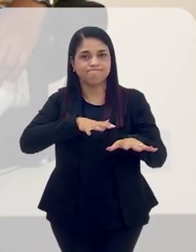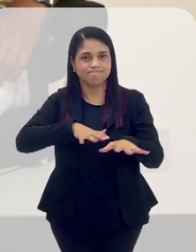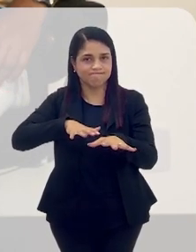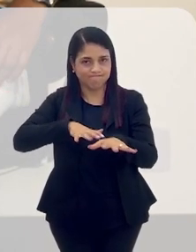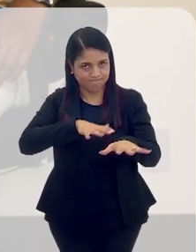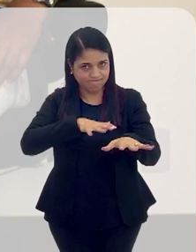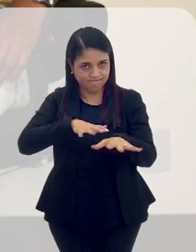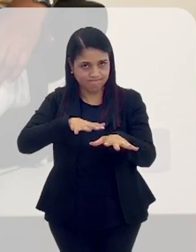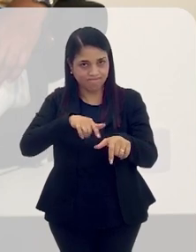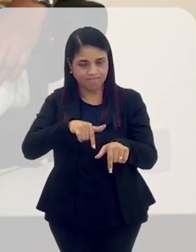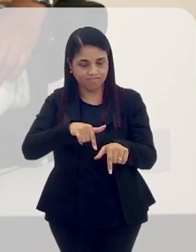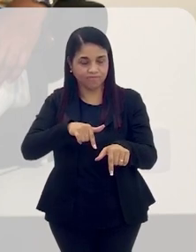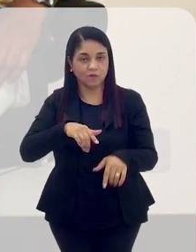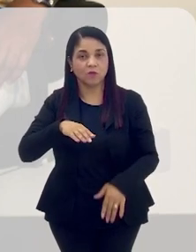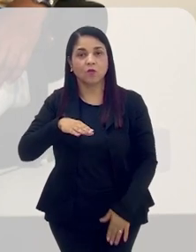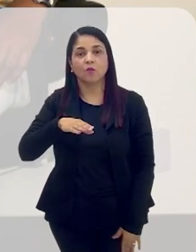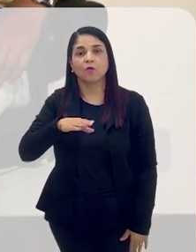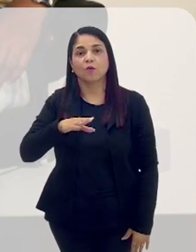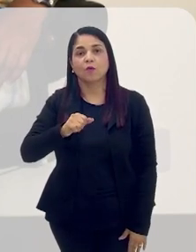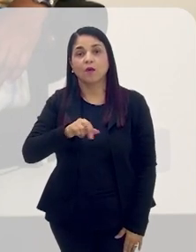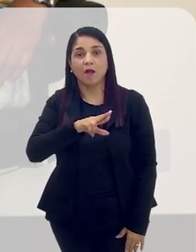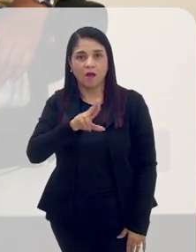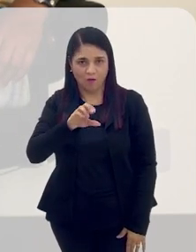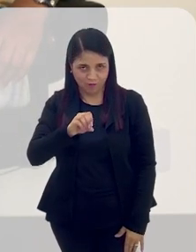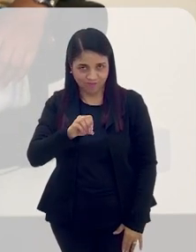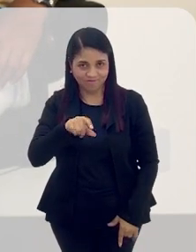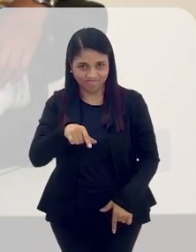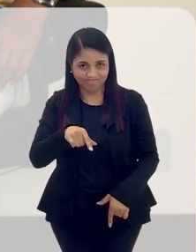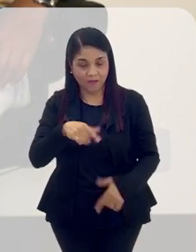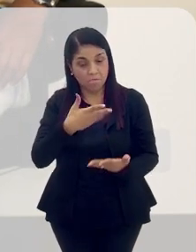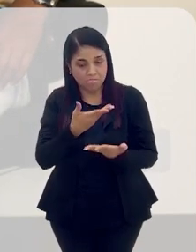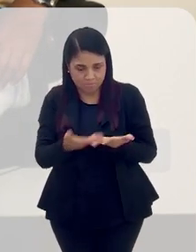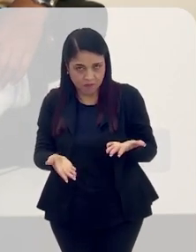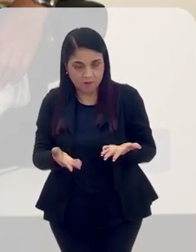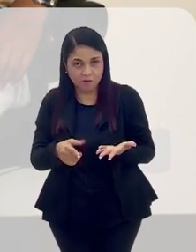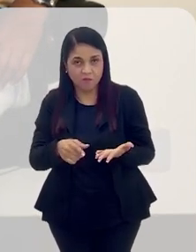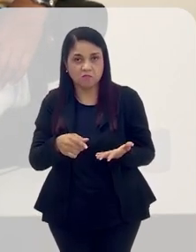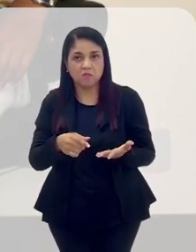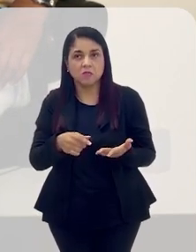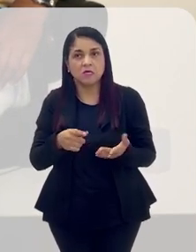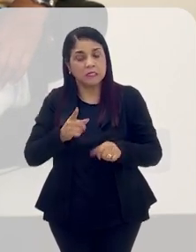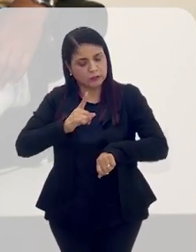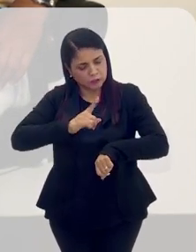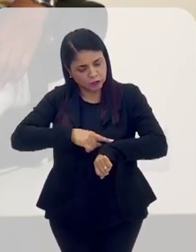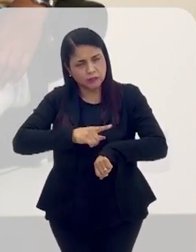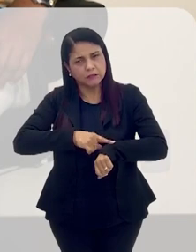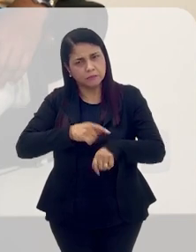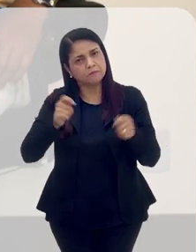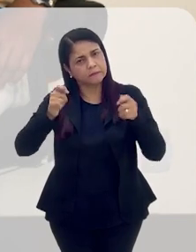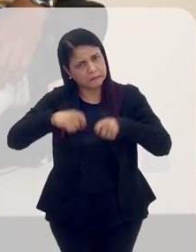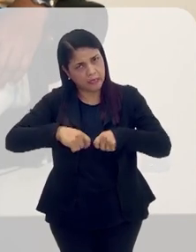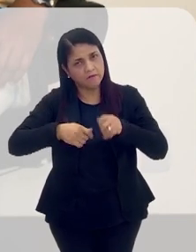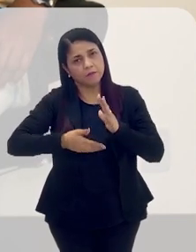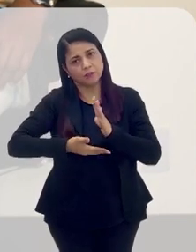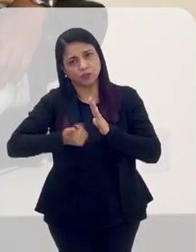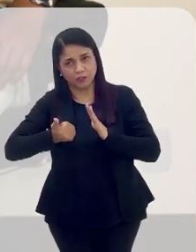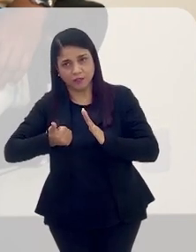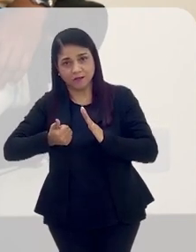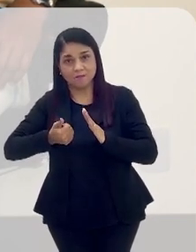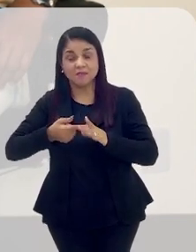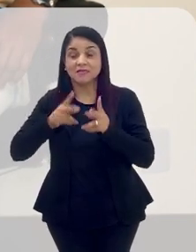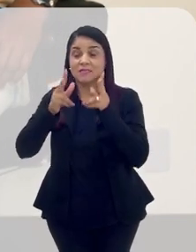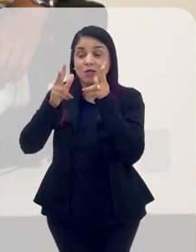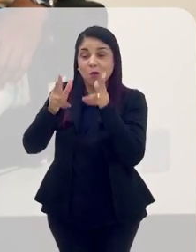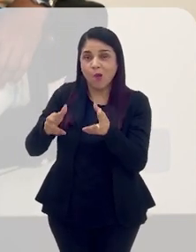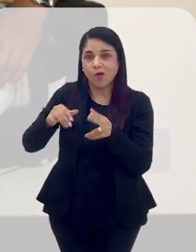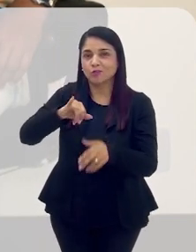avenida. O carro não entrou na avenida. E aí perdeu. E ele poderia, ele tinha tempo de tirar, mas aí ele